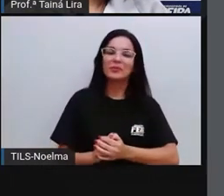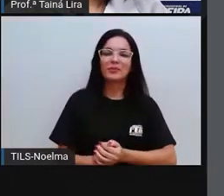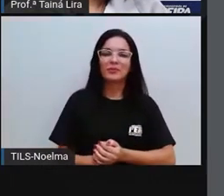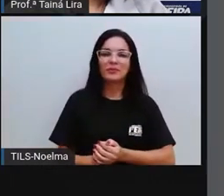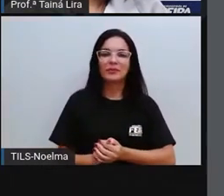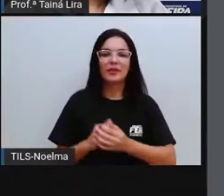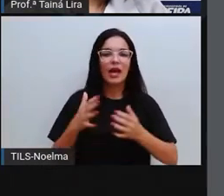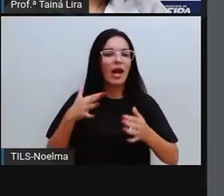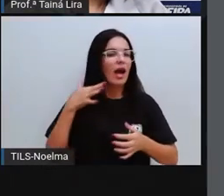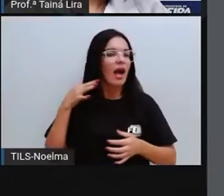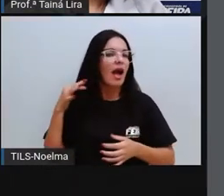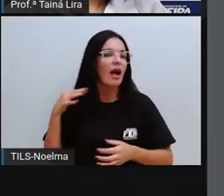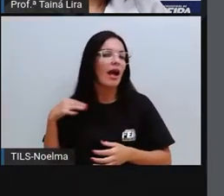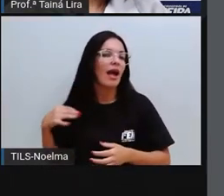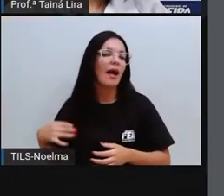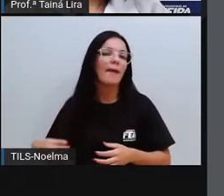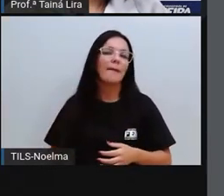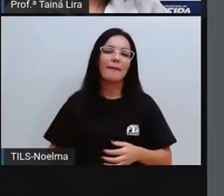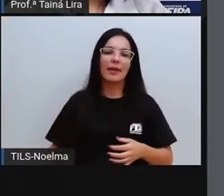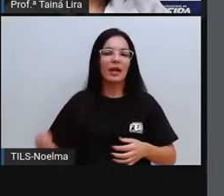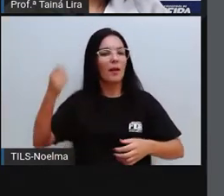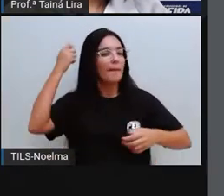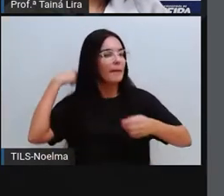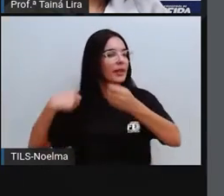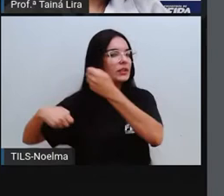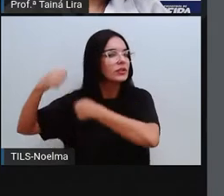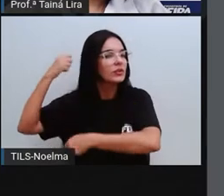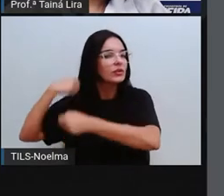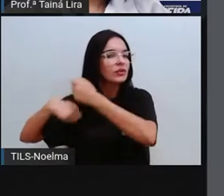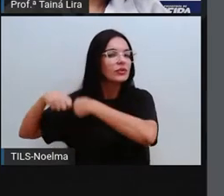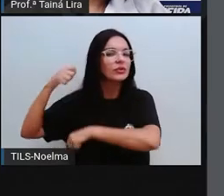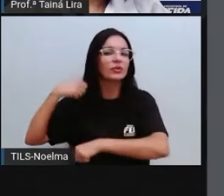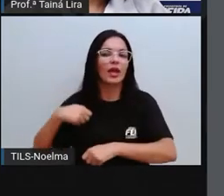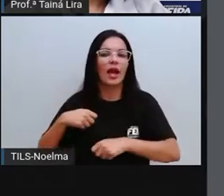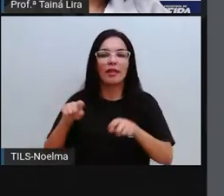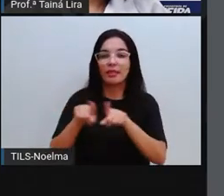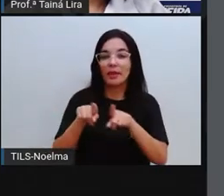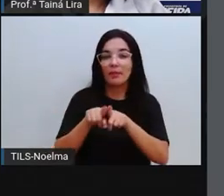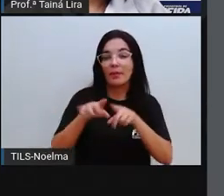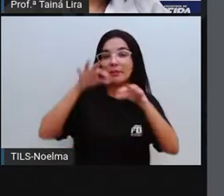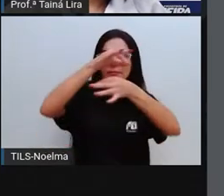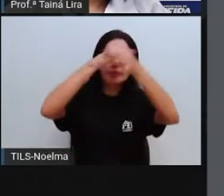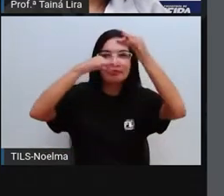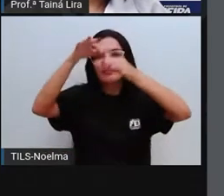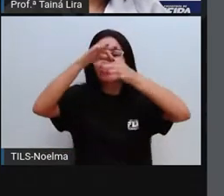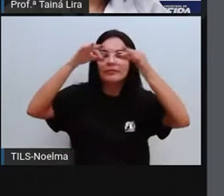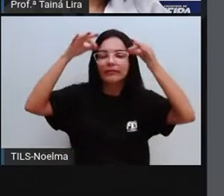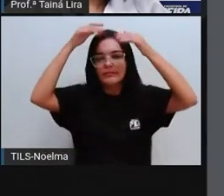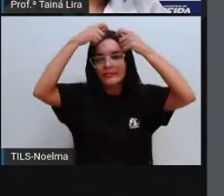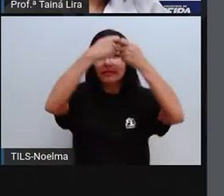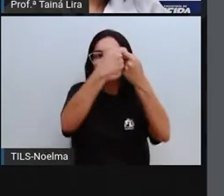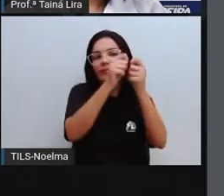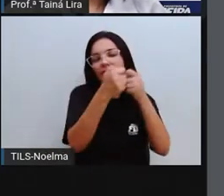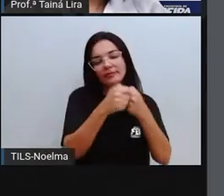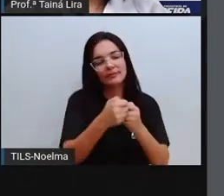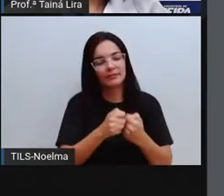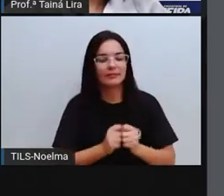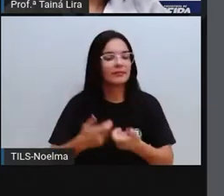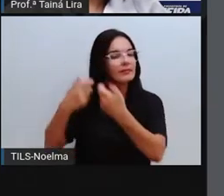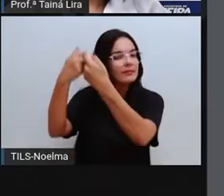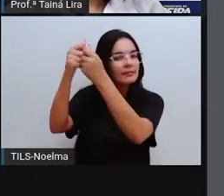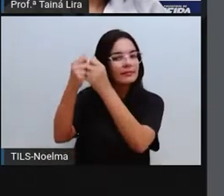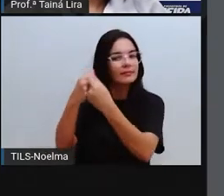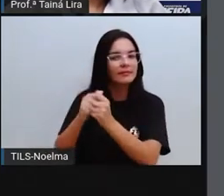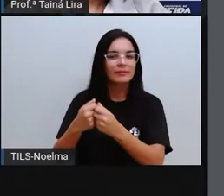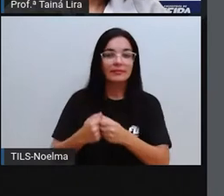Cabelo para pentear, cabelo para enfeitar, cabelo para enrolar e trançar ou deixar como